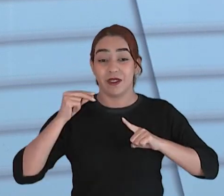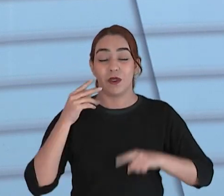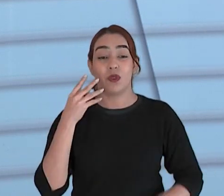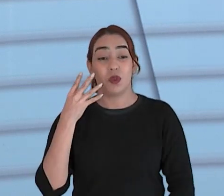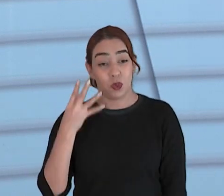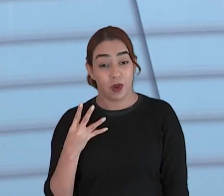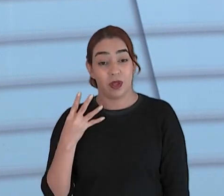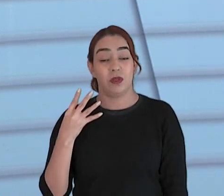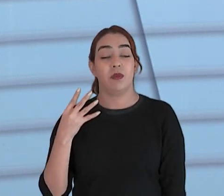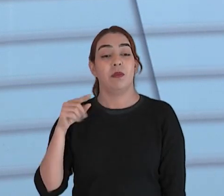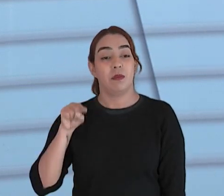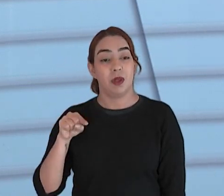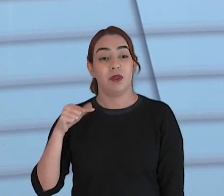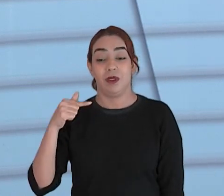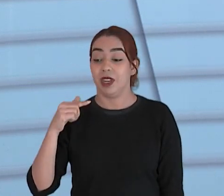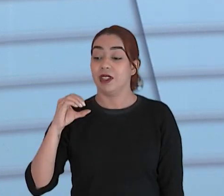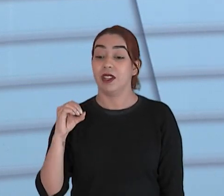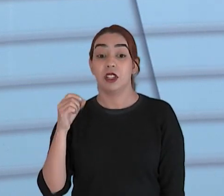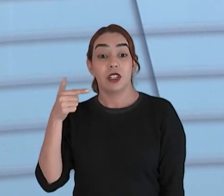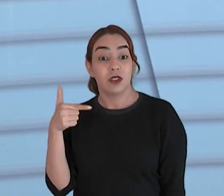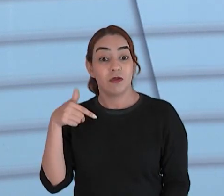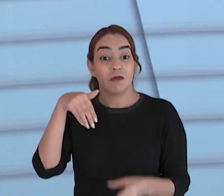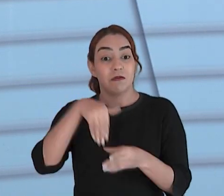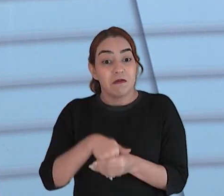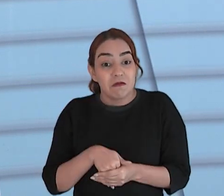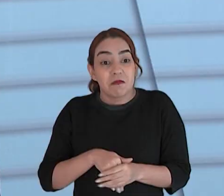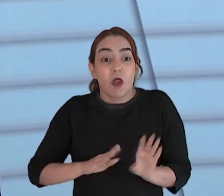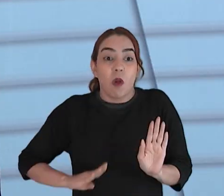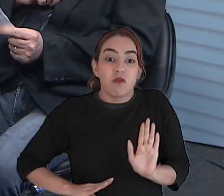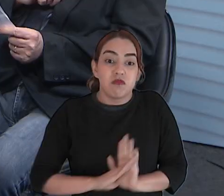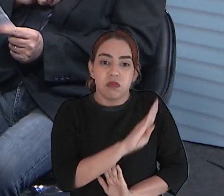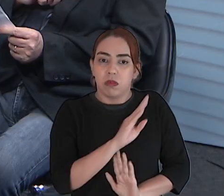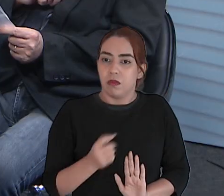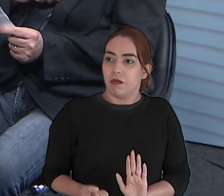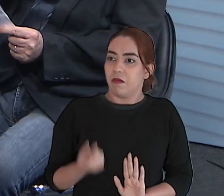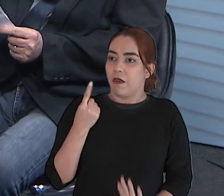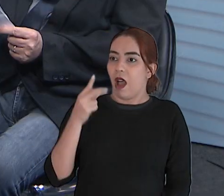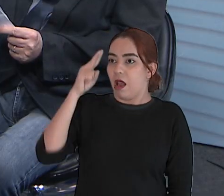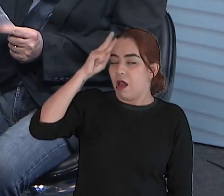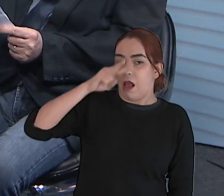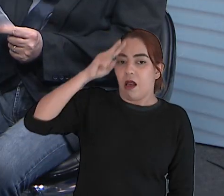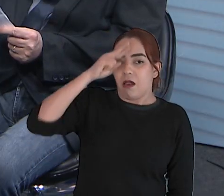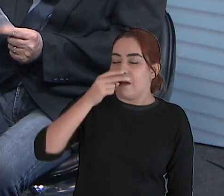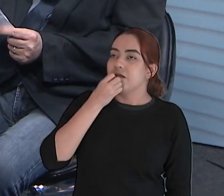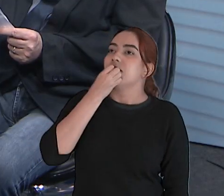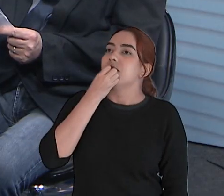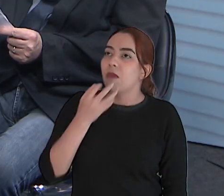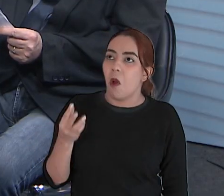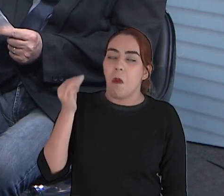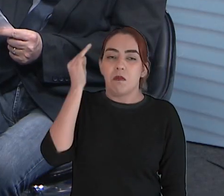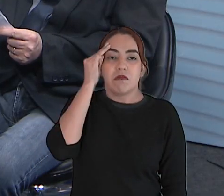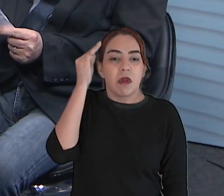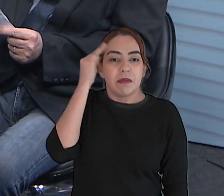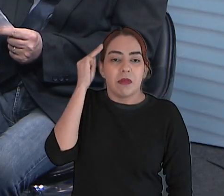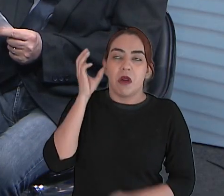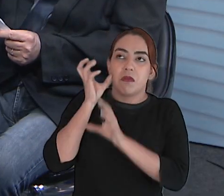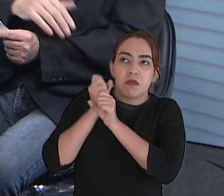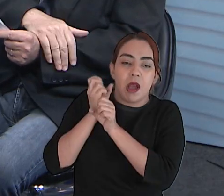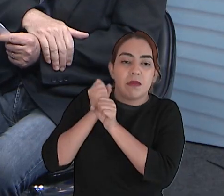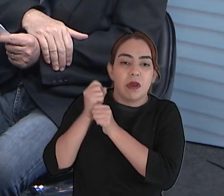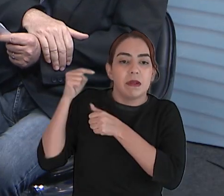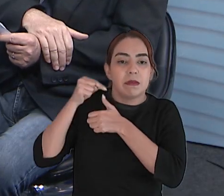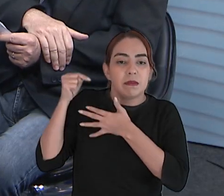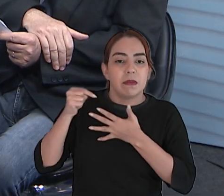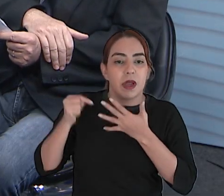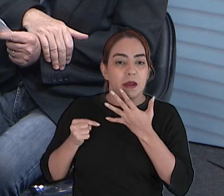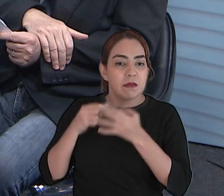.702 votos. E de lá para cá... E tenho uma ótima memória, que eu estou... Depois do seu tempo, 13.328... Eu vou dizer para